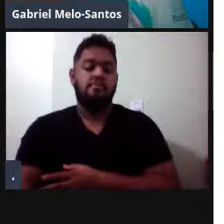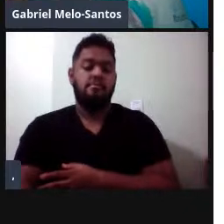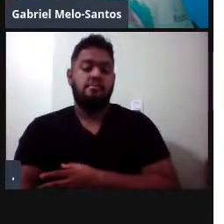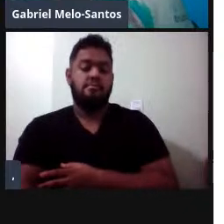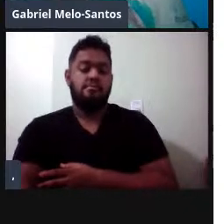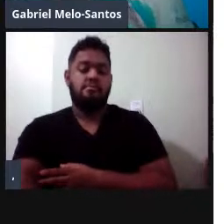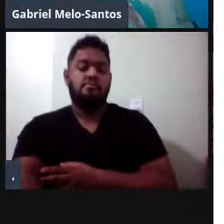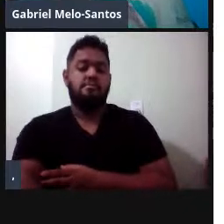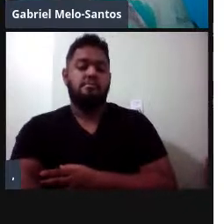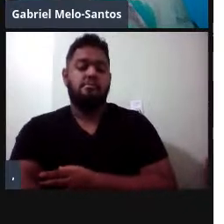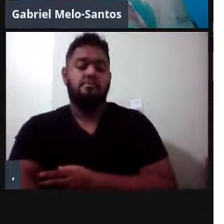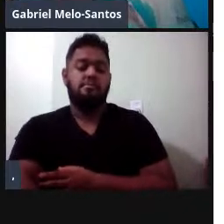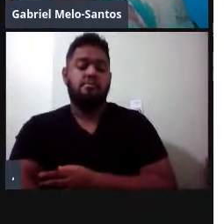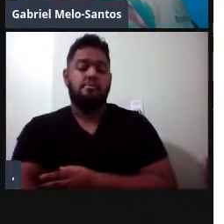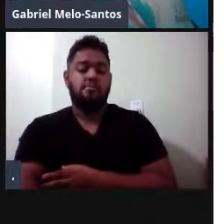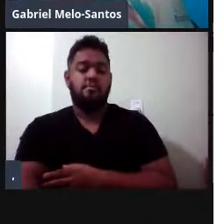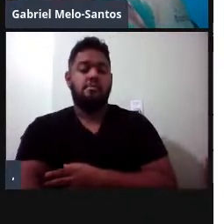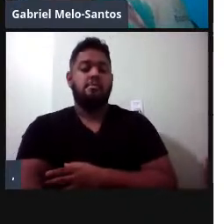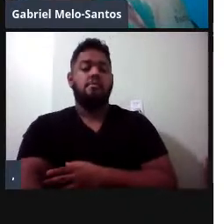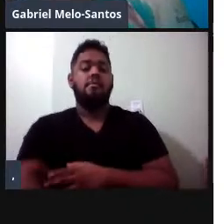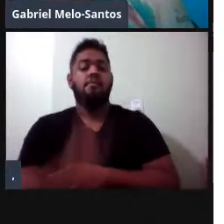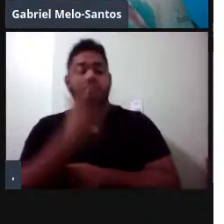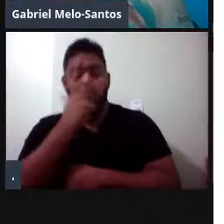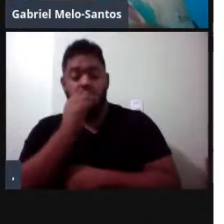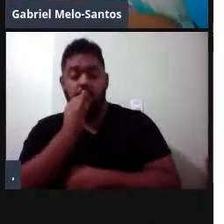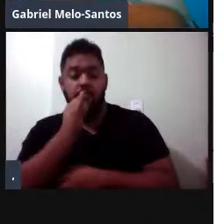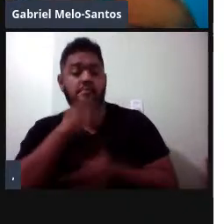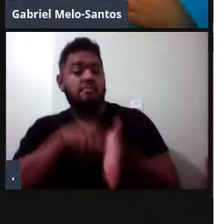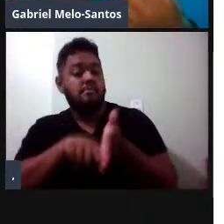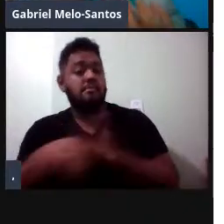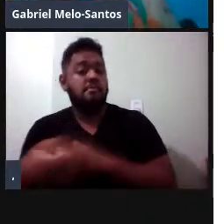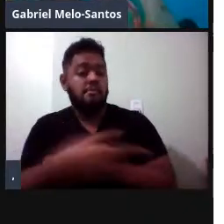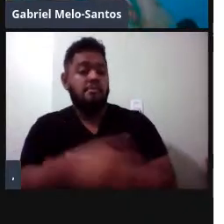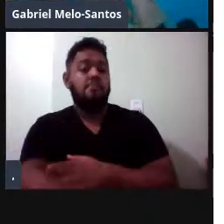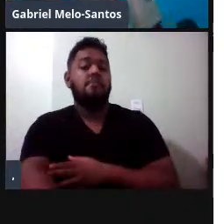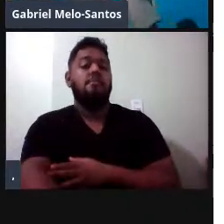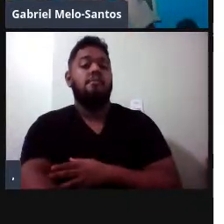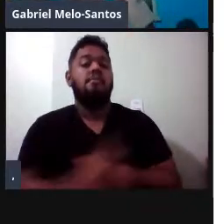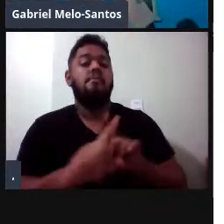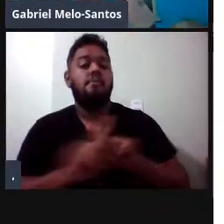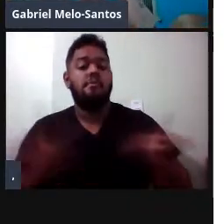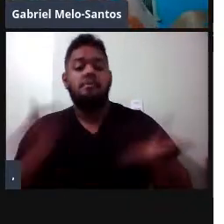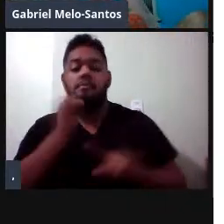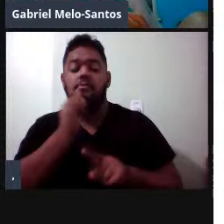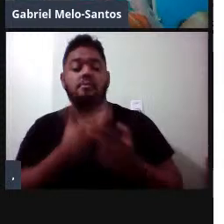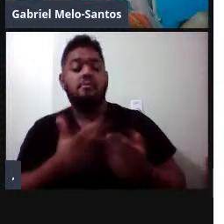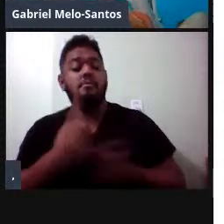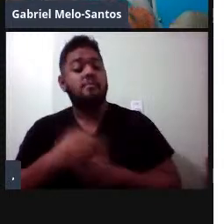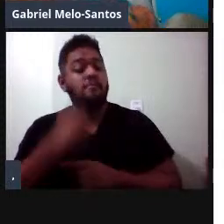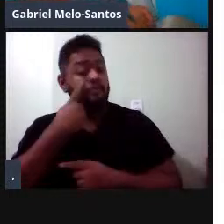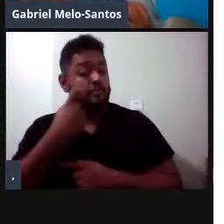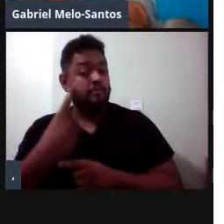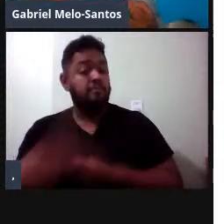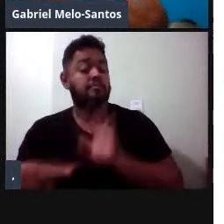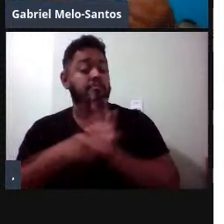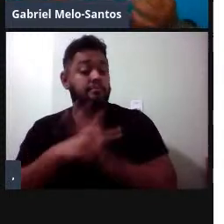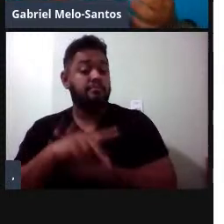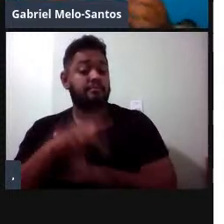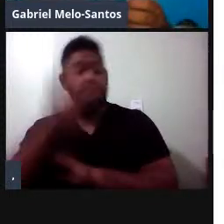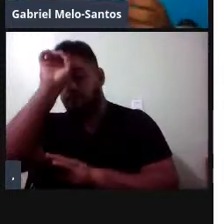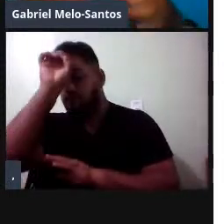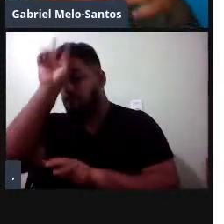estudando uma espécie nova, mas uma coisa que é interessante do Boto é que ele é um animal